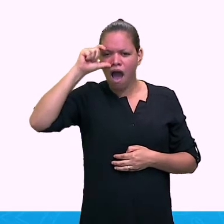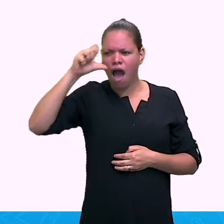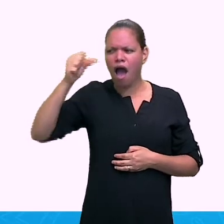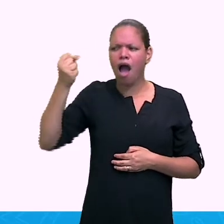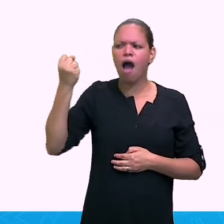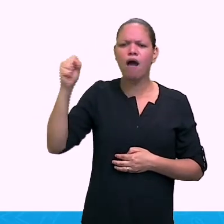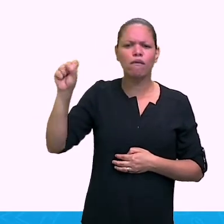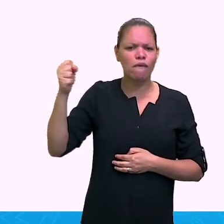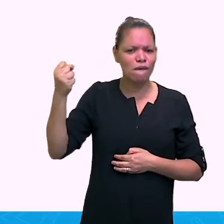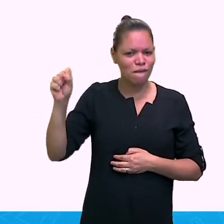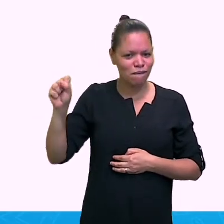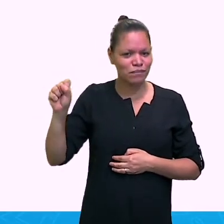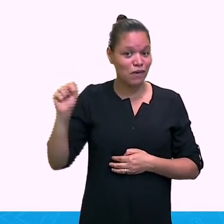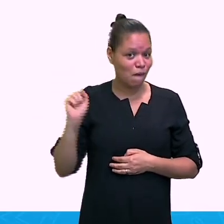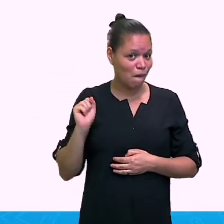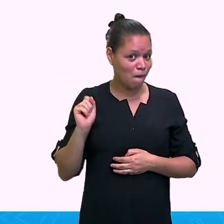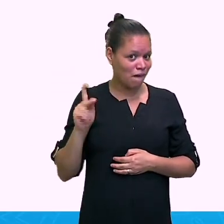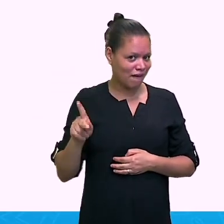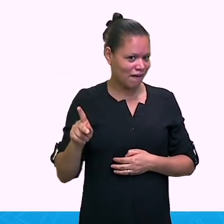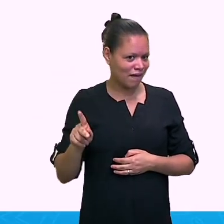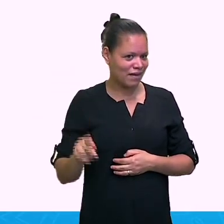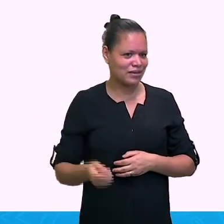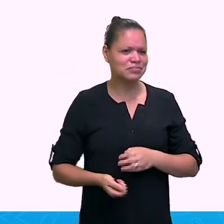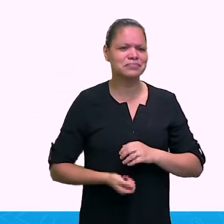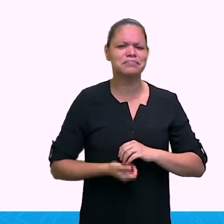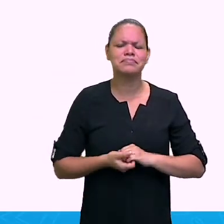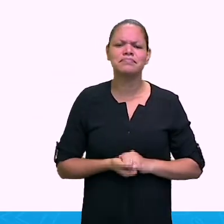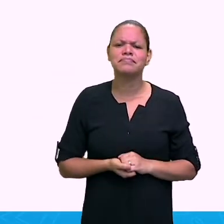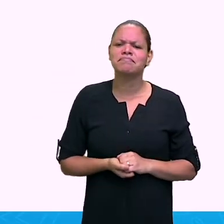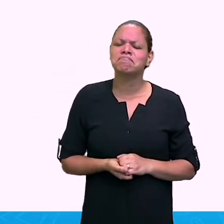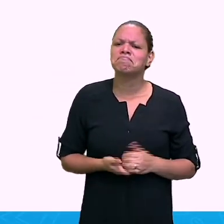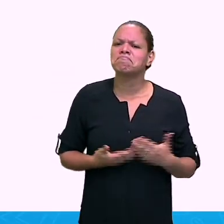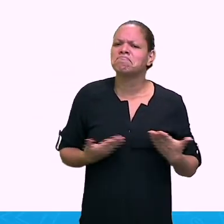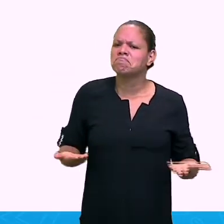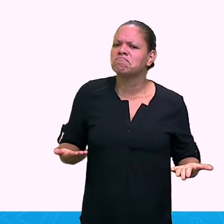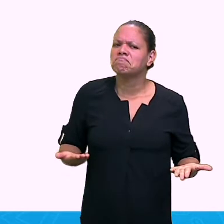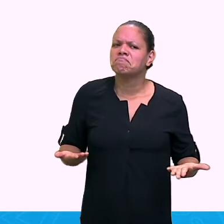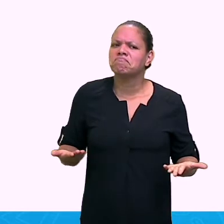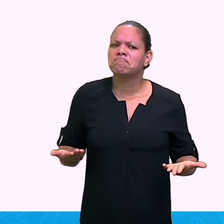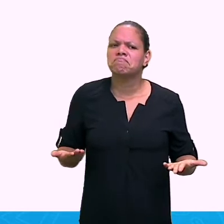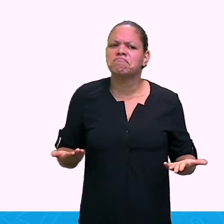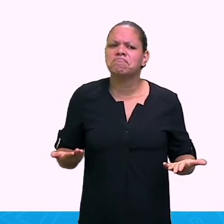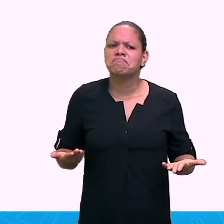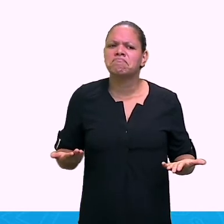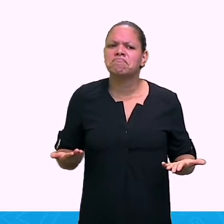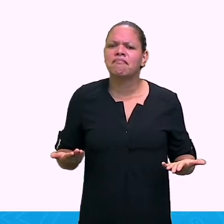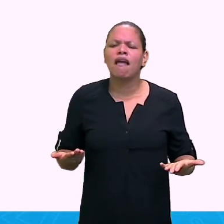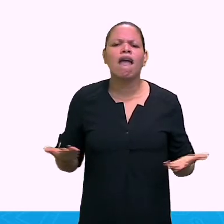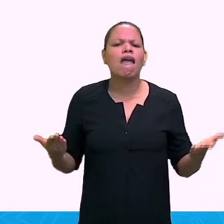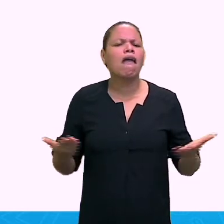years old,